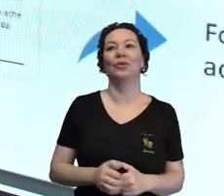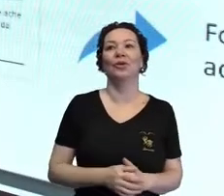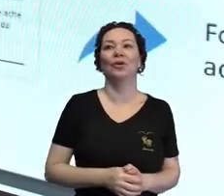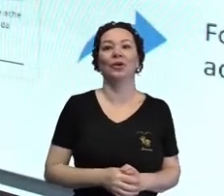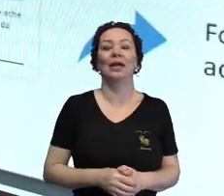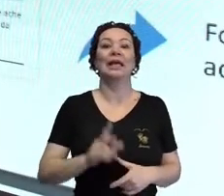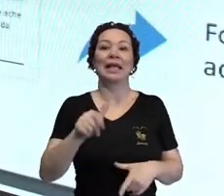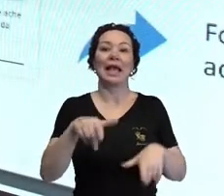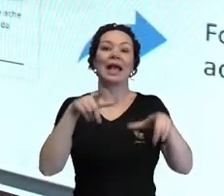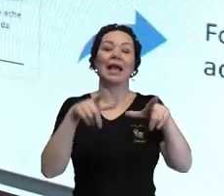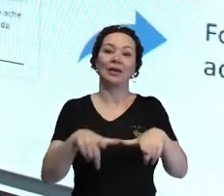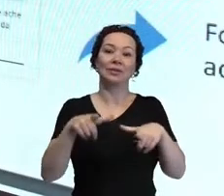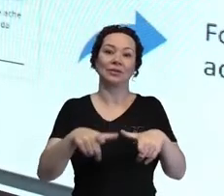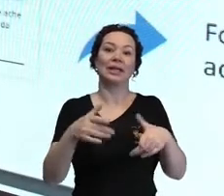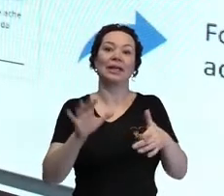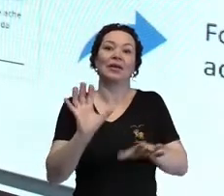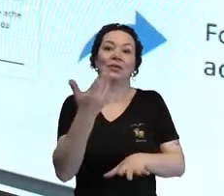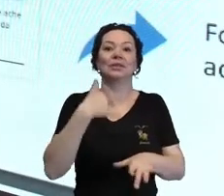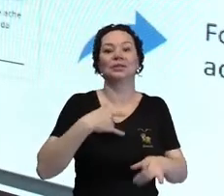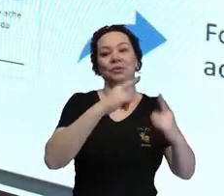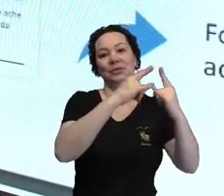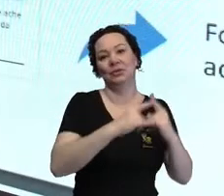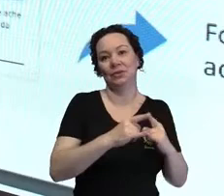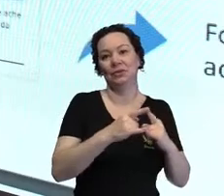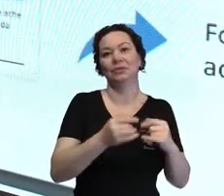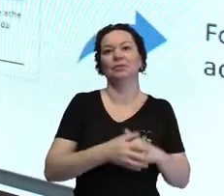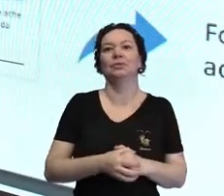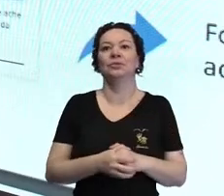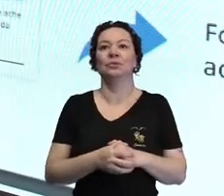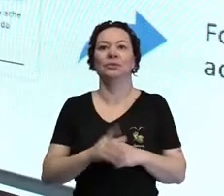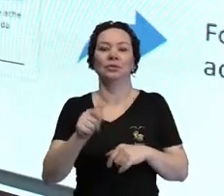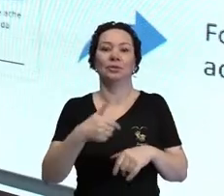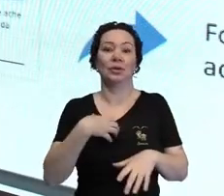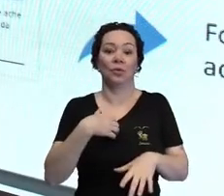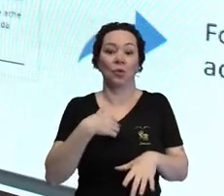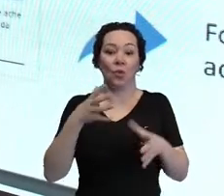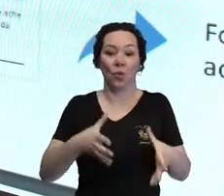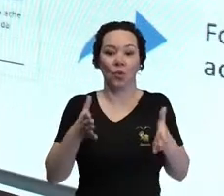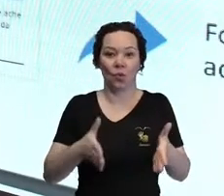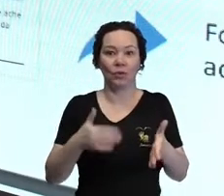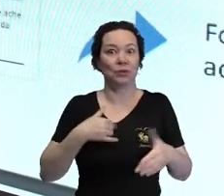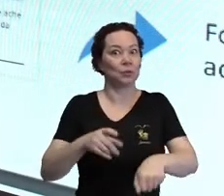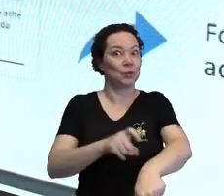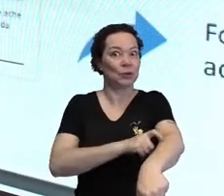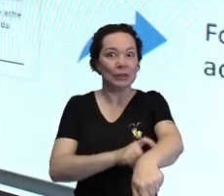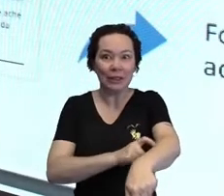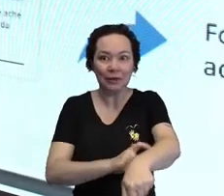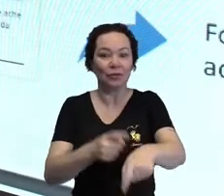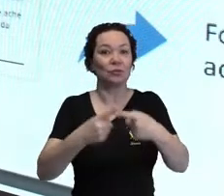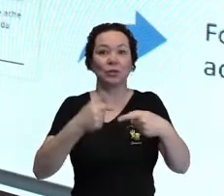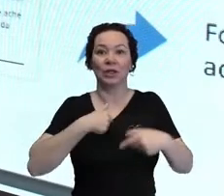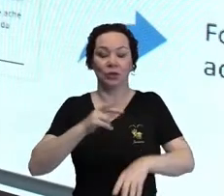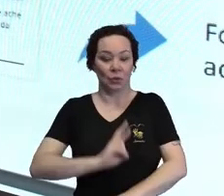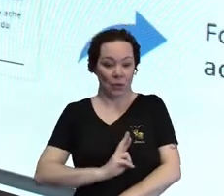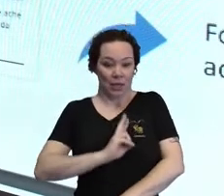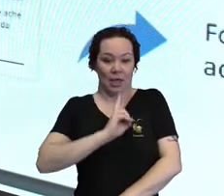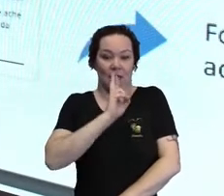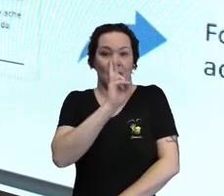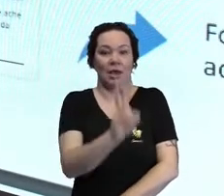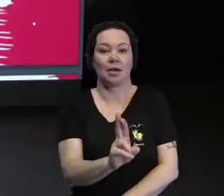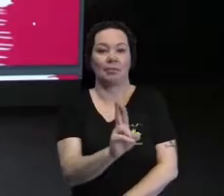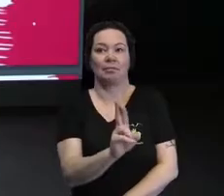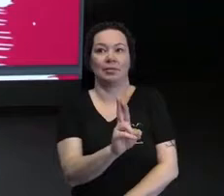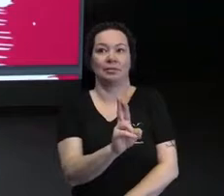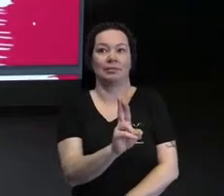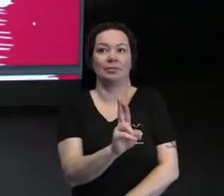Foi lá que aconteceu tudo para mim. Então, eu me sinto hoje aqui muito nervosa, porque eu estou representando e